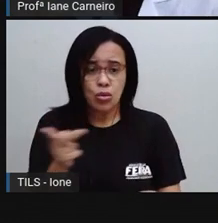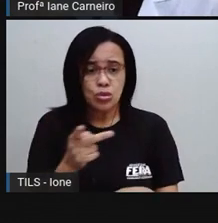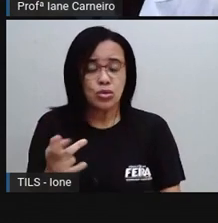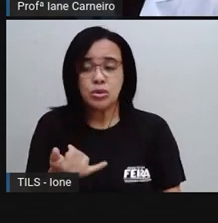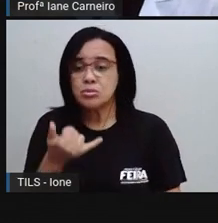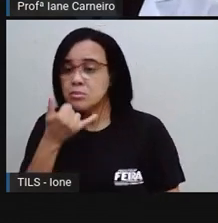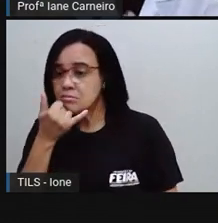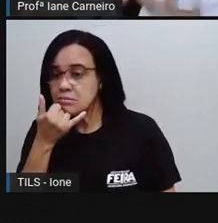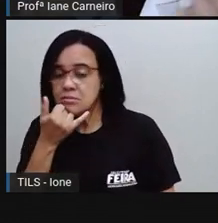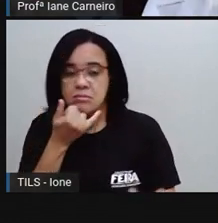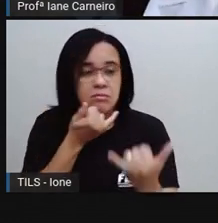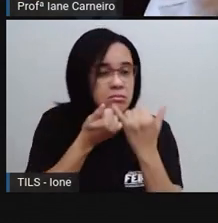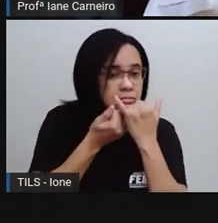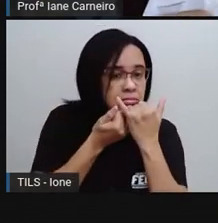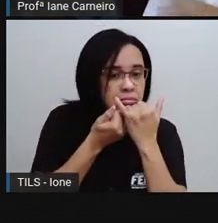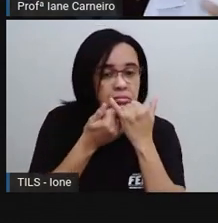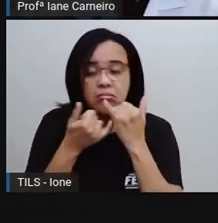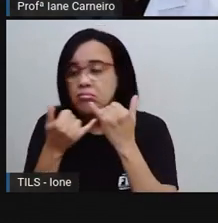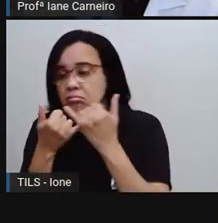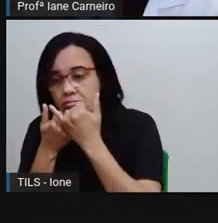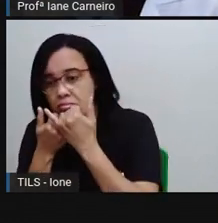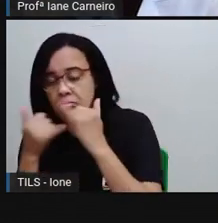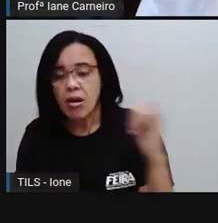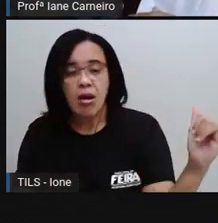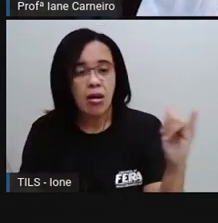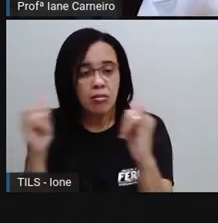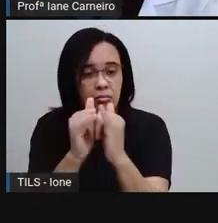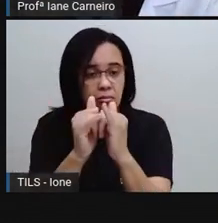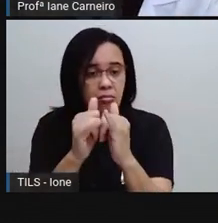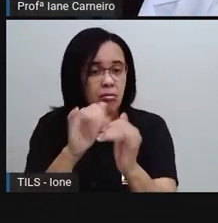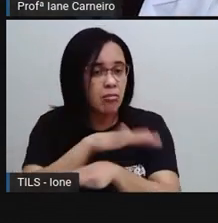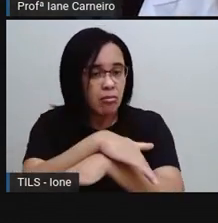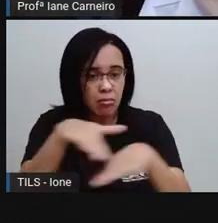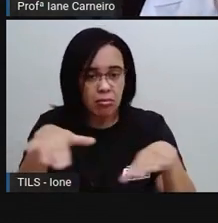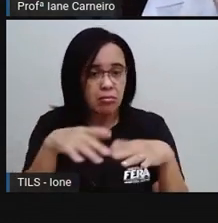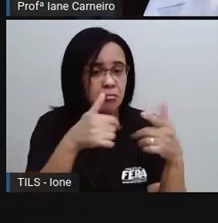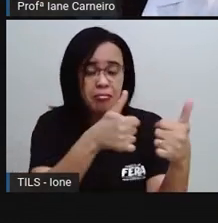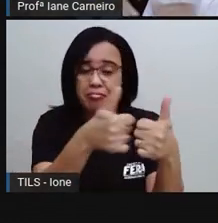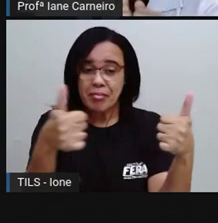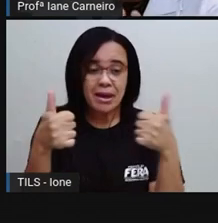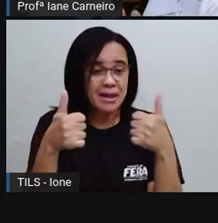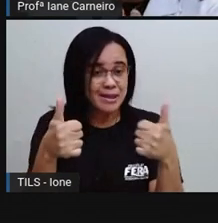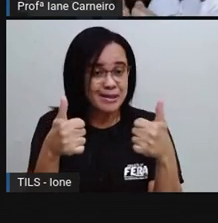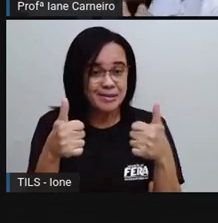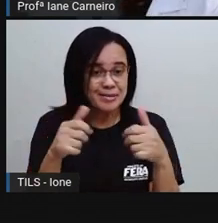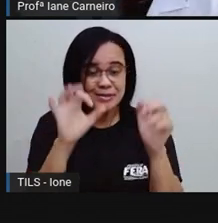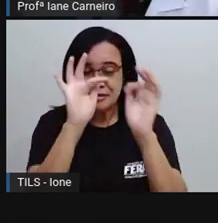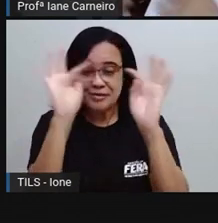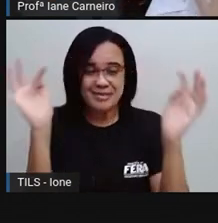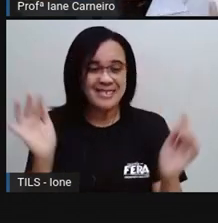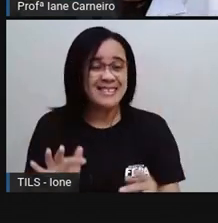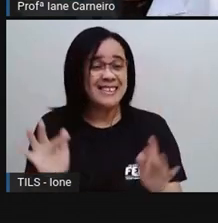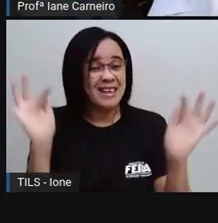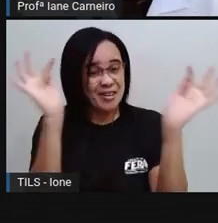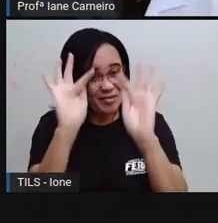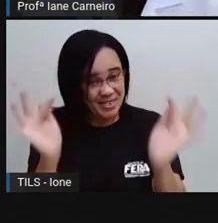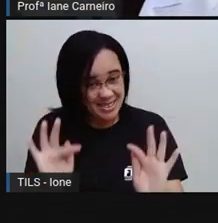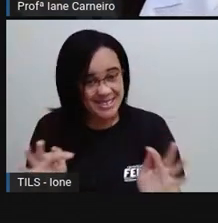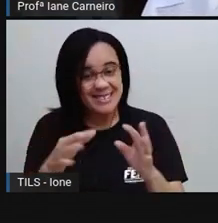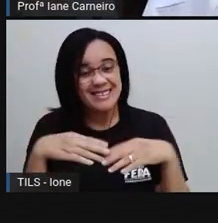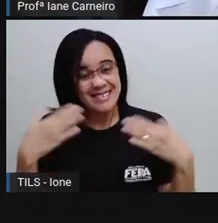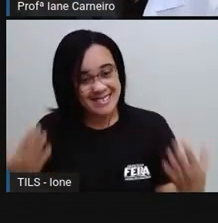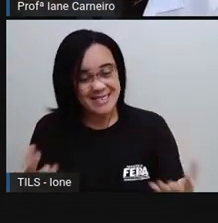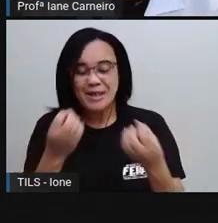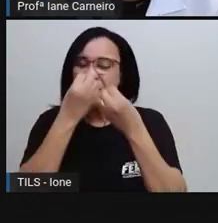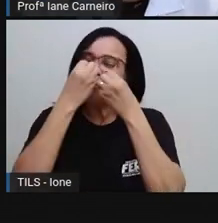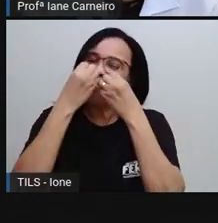desculpa, né? E aí, depois, ficava tudo bem. E os dois iam brincar felizes e alegres, né? Então, é sempre bom, né? Um